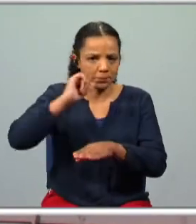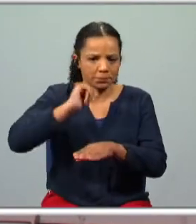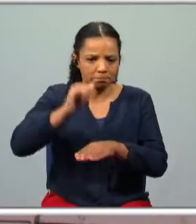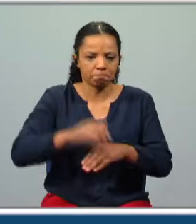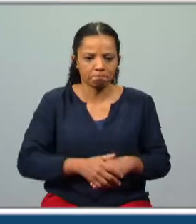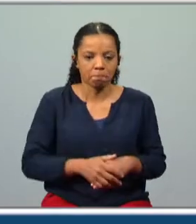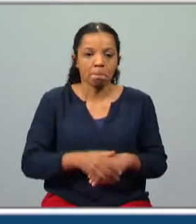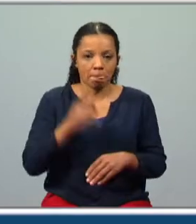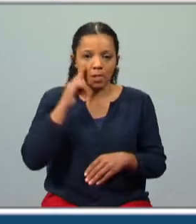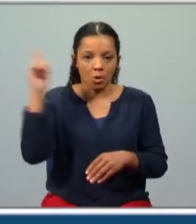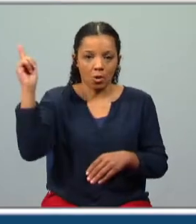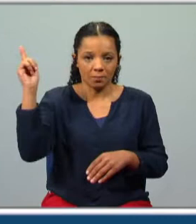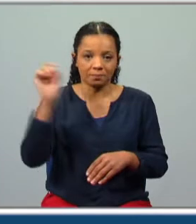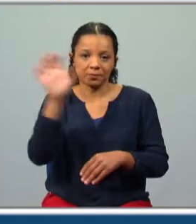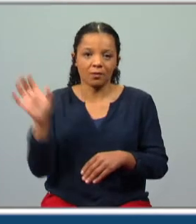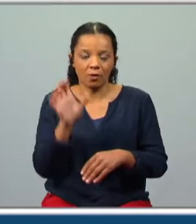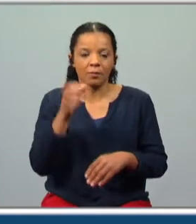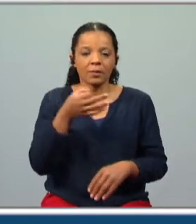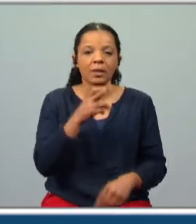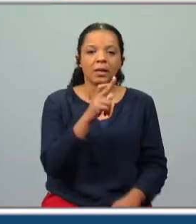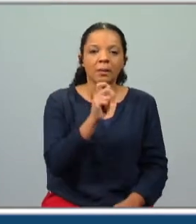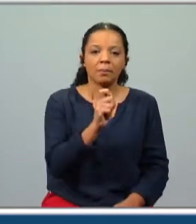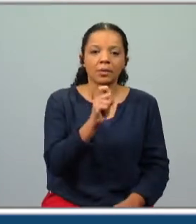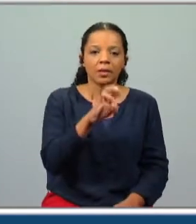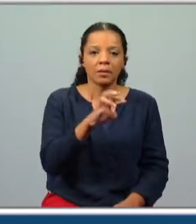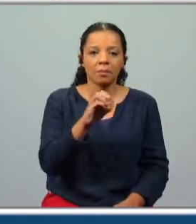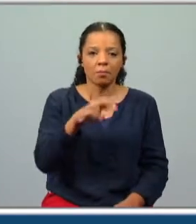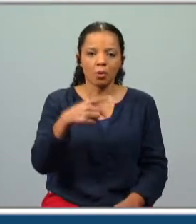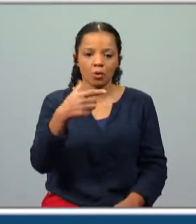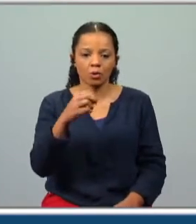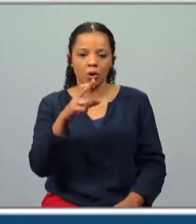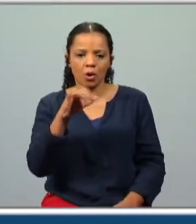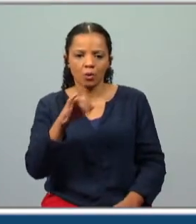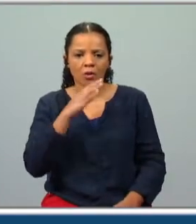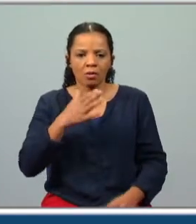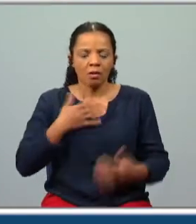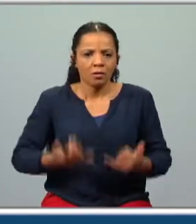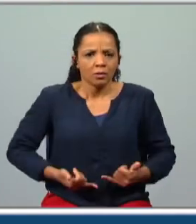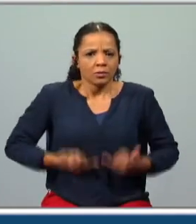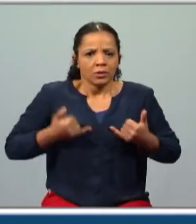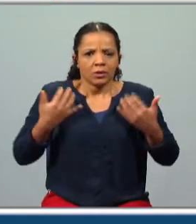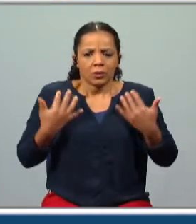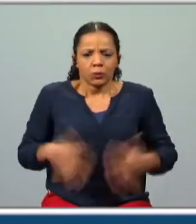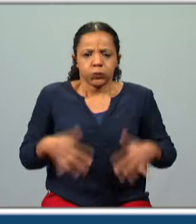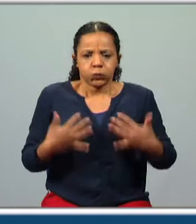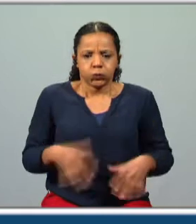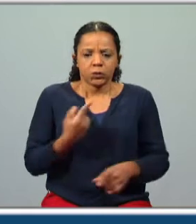E como vês, lá está o promontório, é assustador. É assustador por causa da